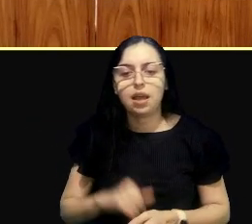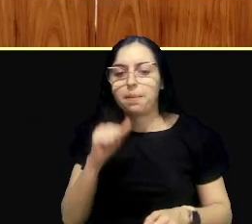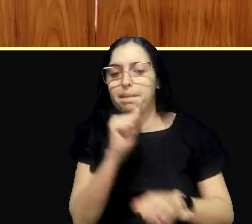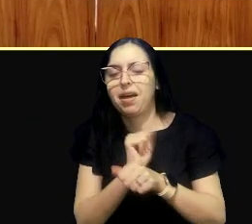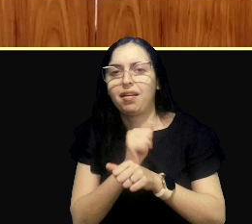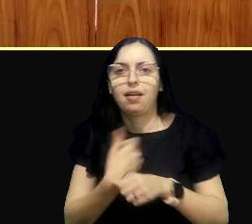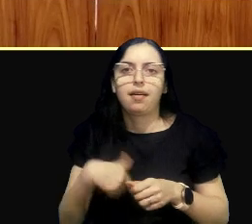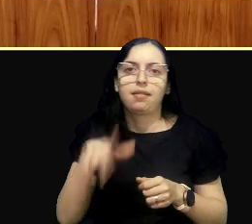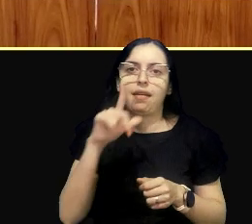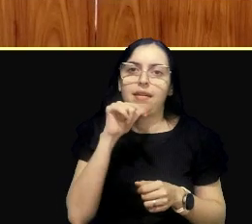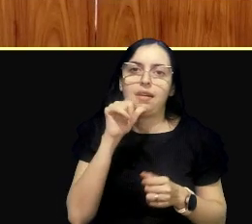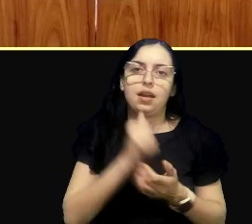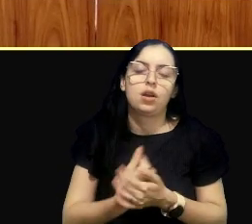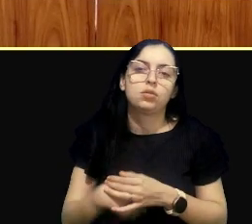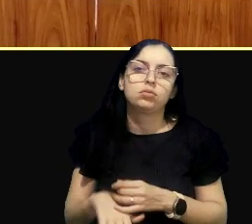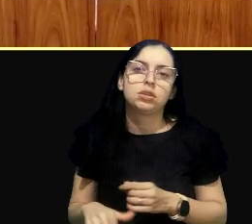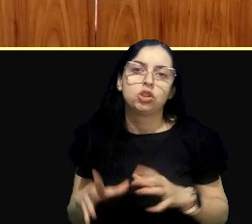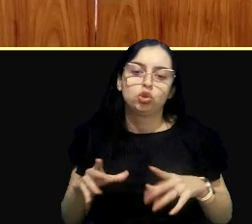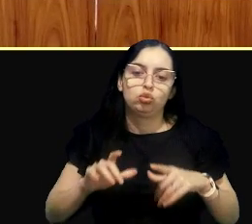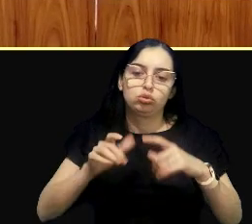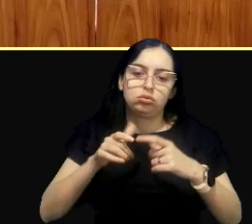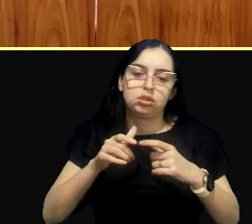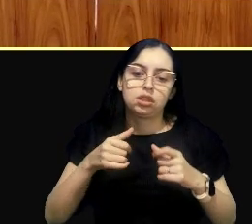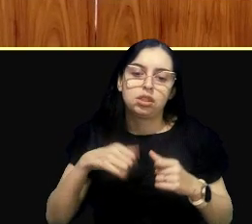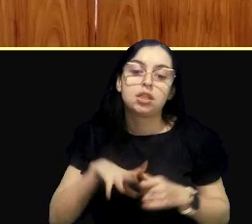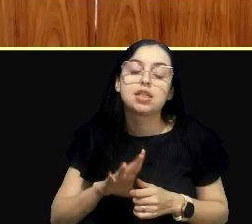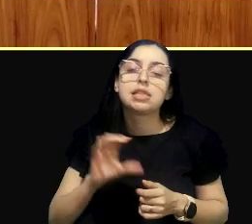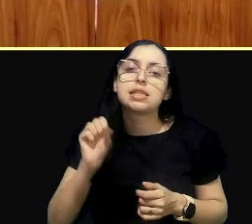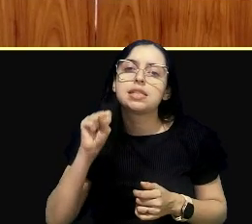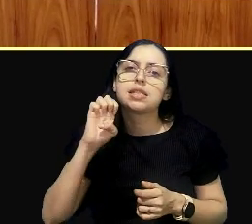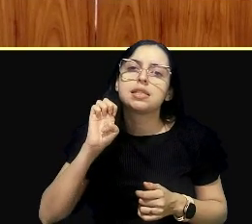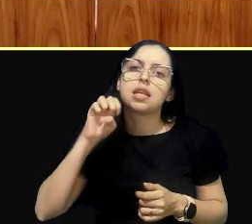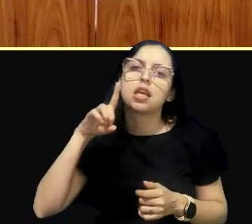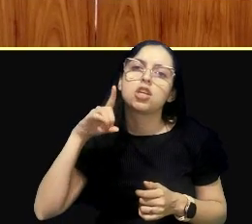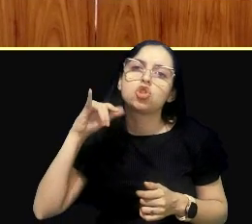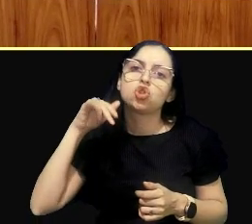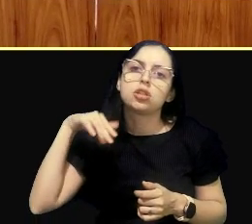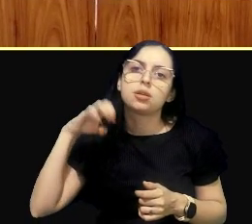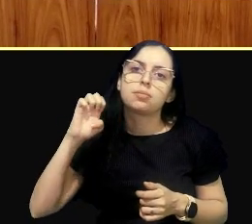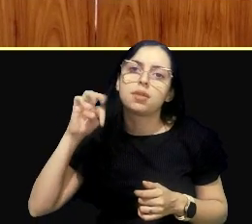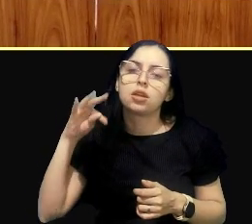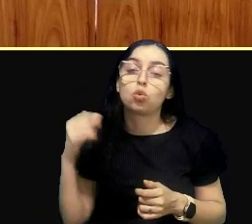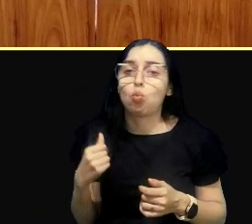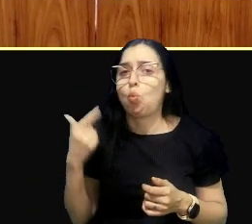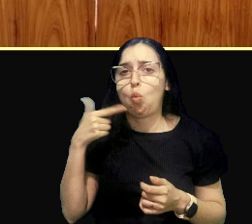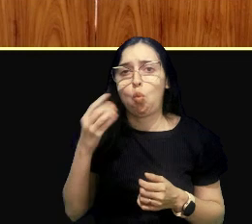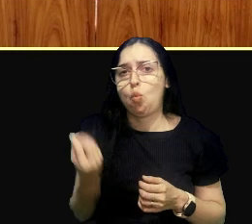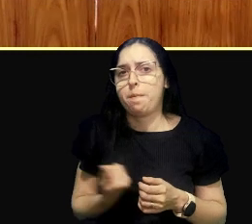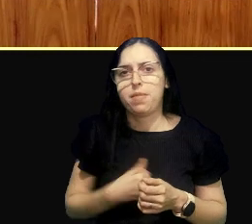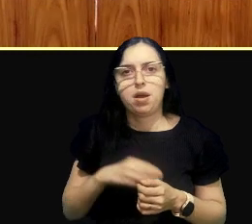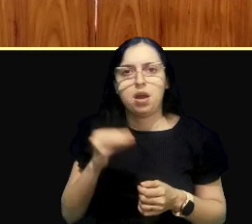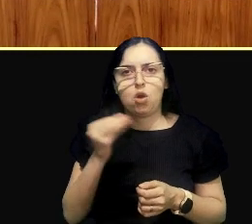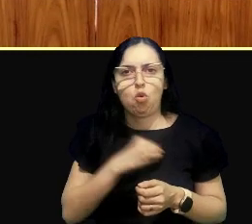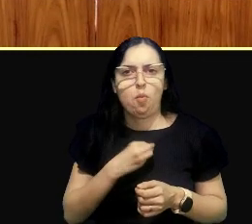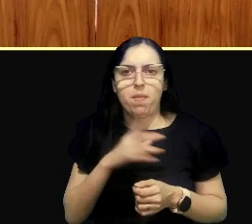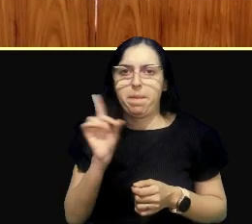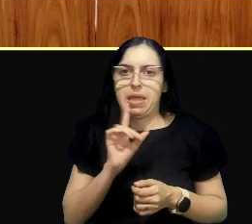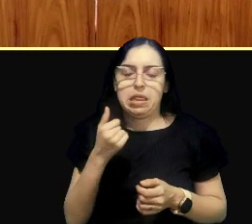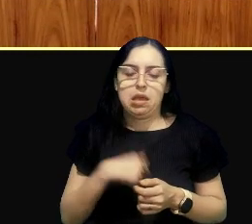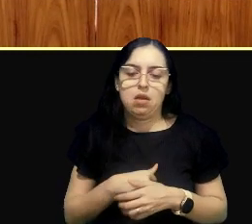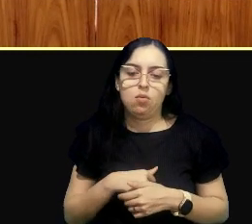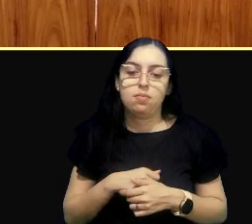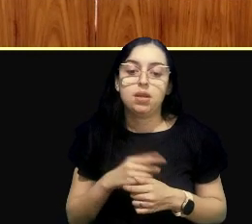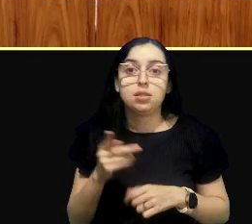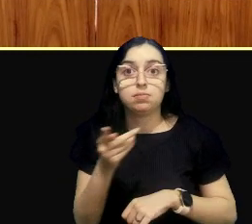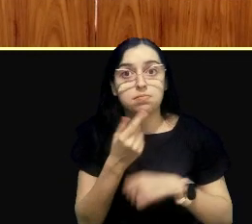águas, tem um acúmulo de sedimentos. Aí eles falam, ah, mas a culpa não é minha, mas é aquela questão de analisar, que a gente